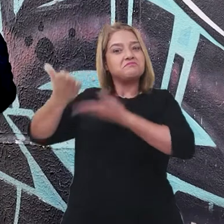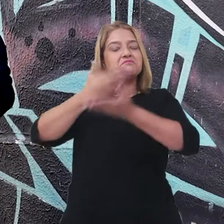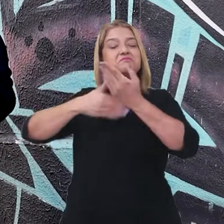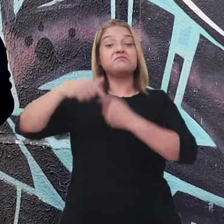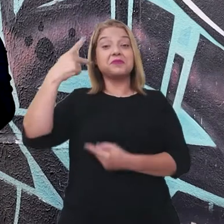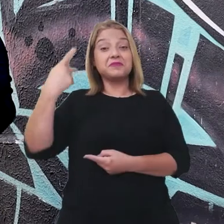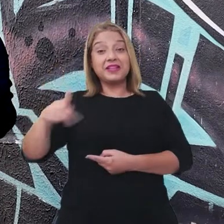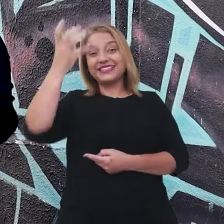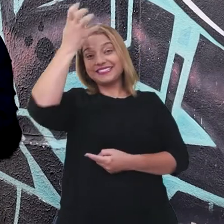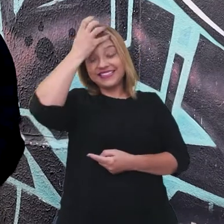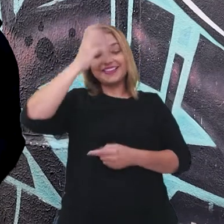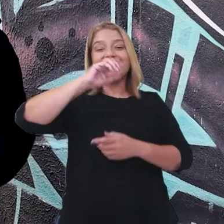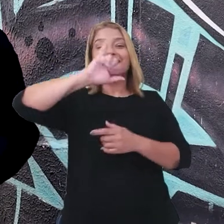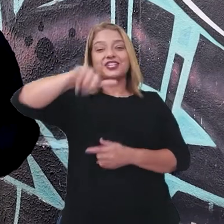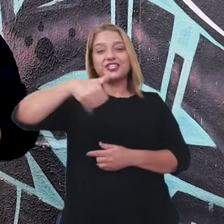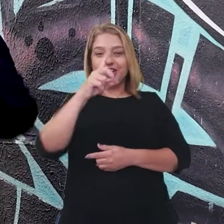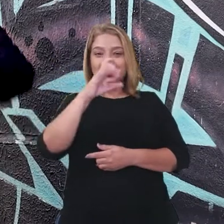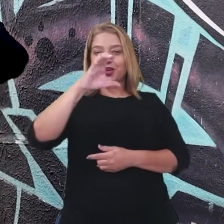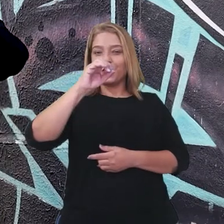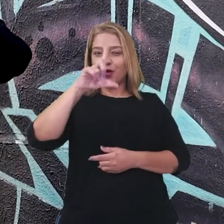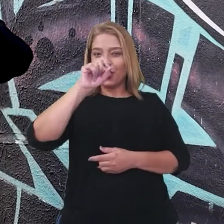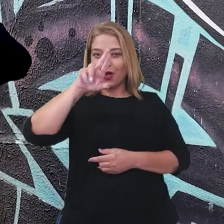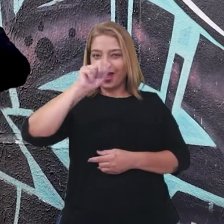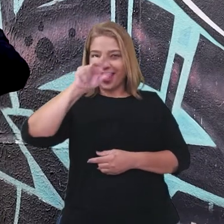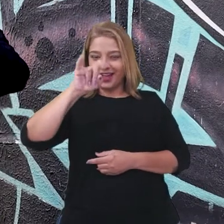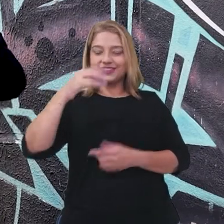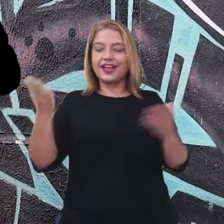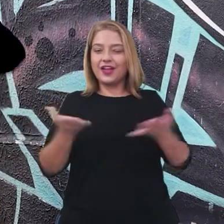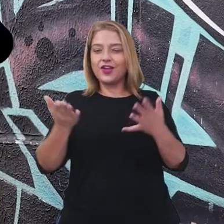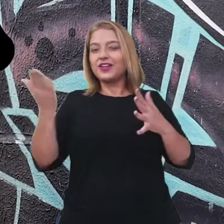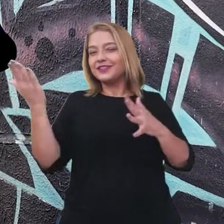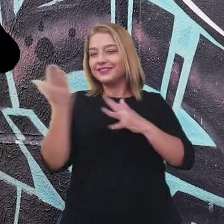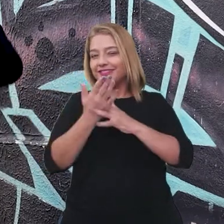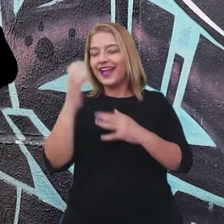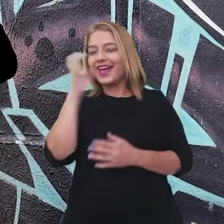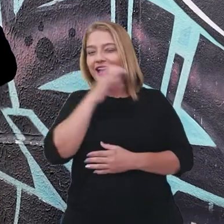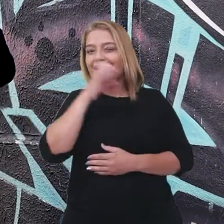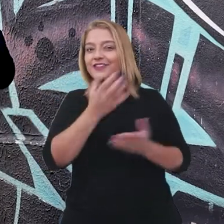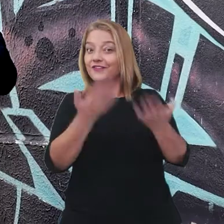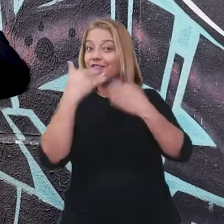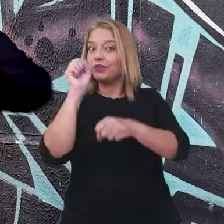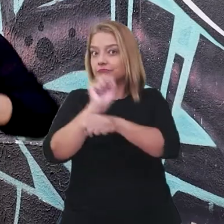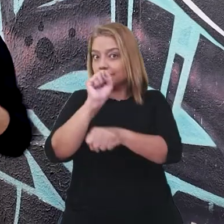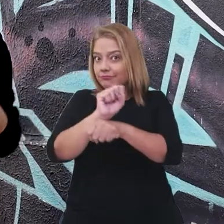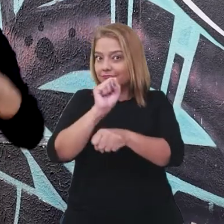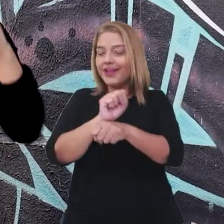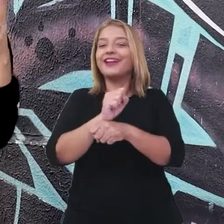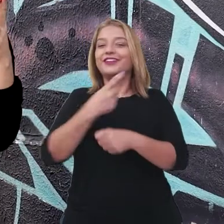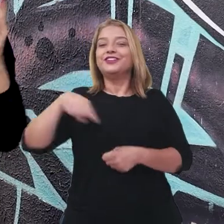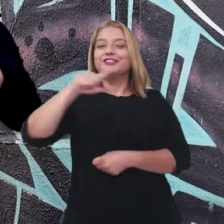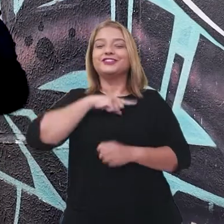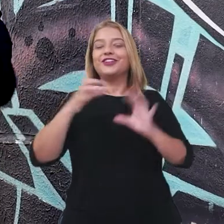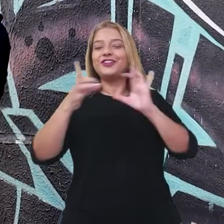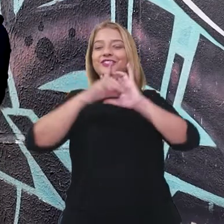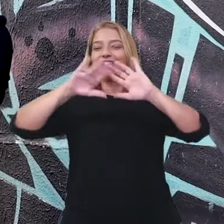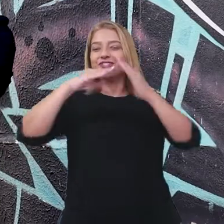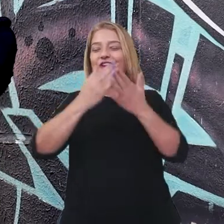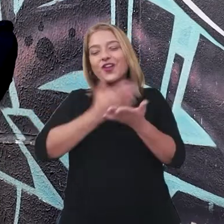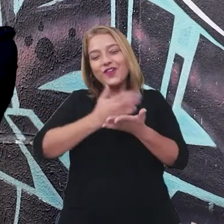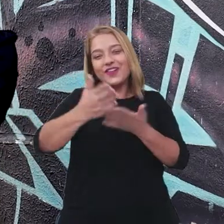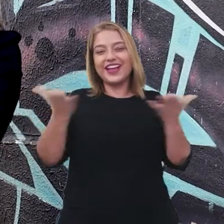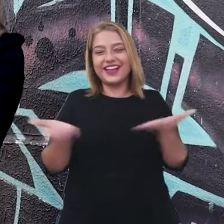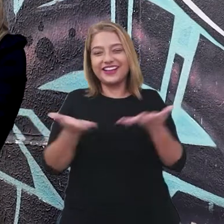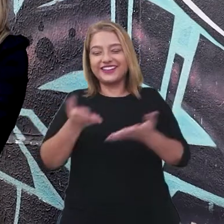CEMEJARDIM Colorado. E Probeto, vamos para um rápido intervalo e nós voltamos já já. Não saiam daí, pois o programa Conexão Escola só está